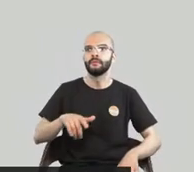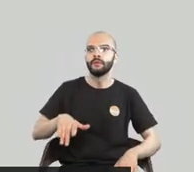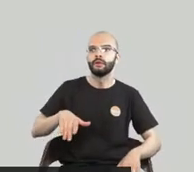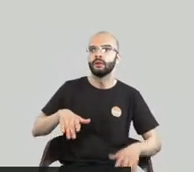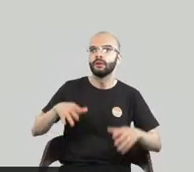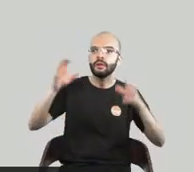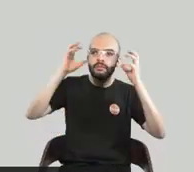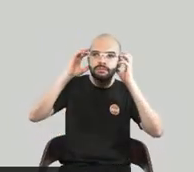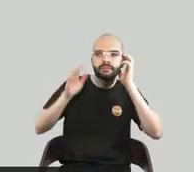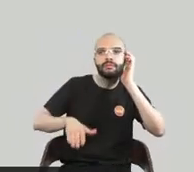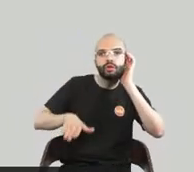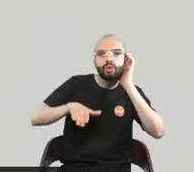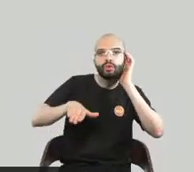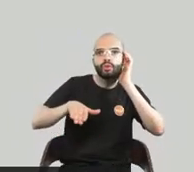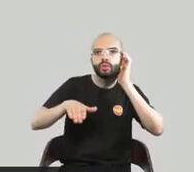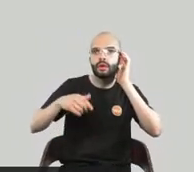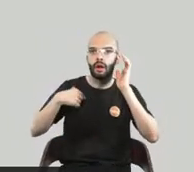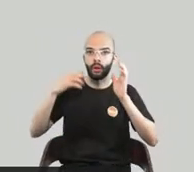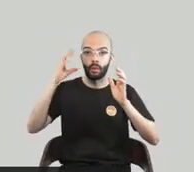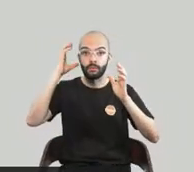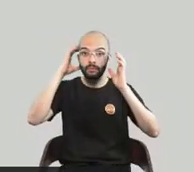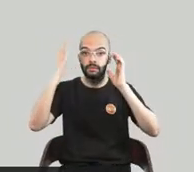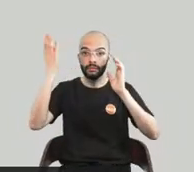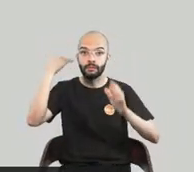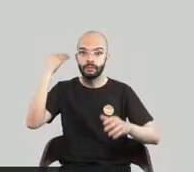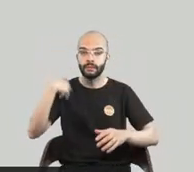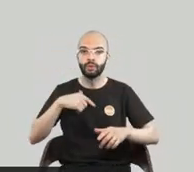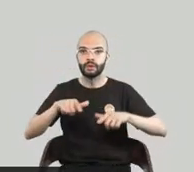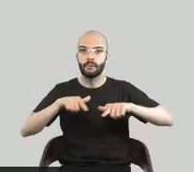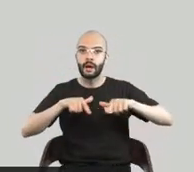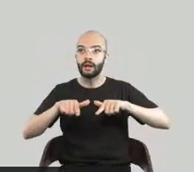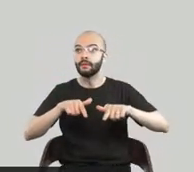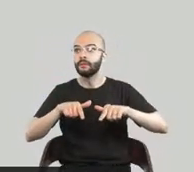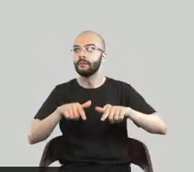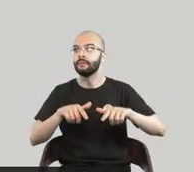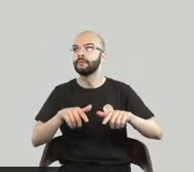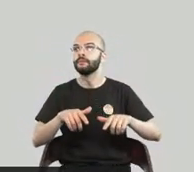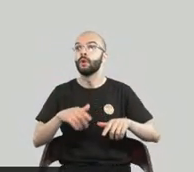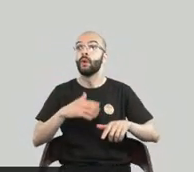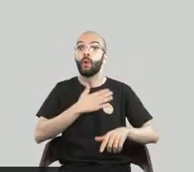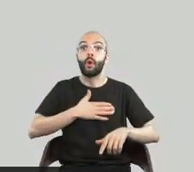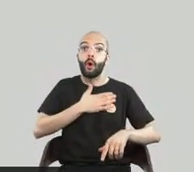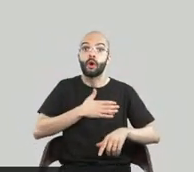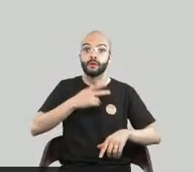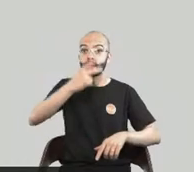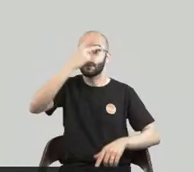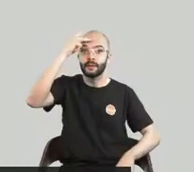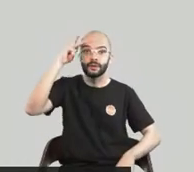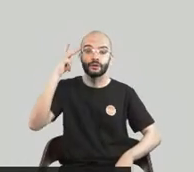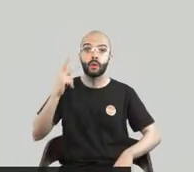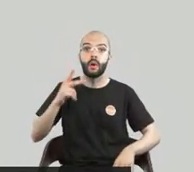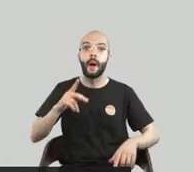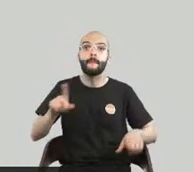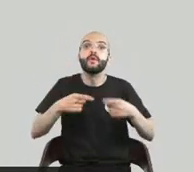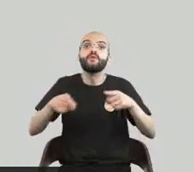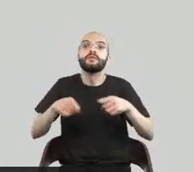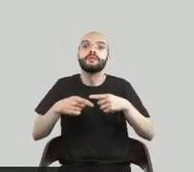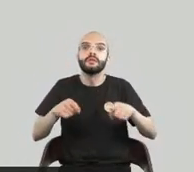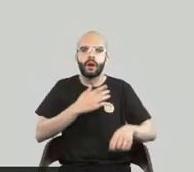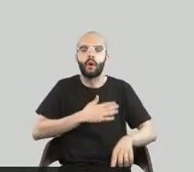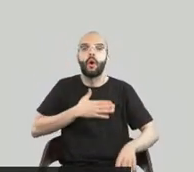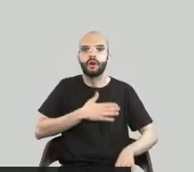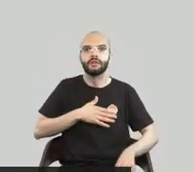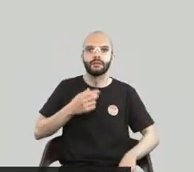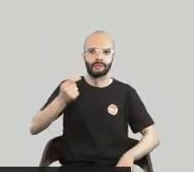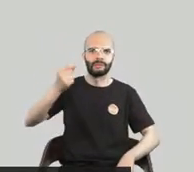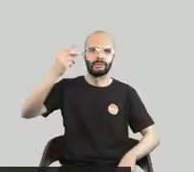pessoas surdas e eu já fui DJ trabalhei com pessoas que gostavam de música né e existe muito a cultura do vinil né desde sempre